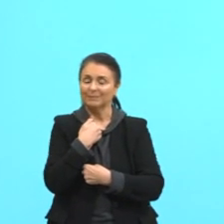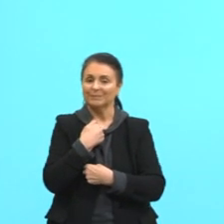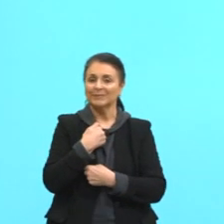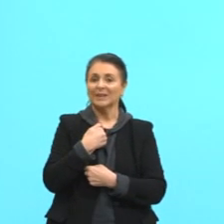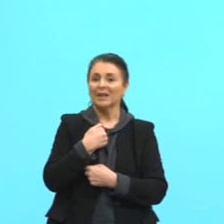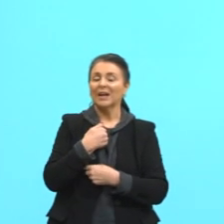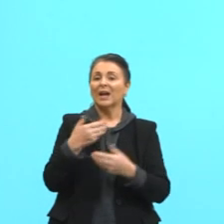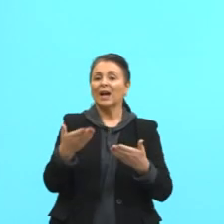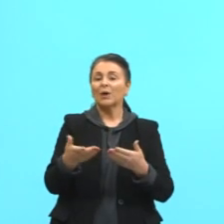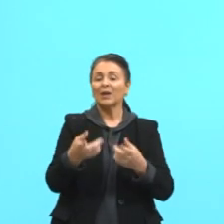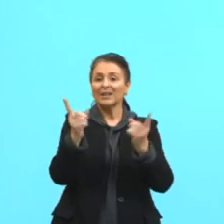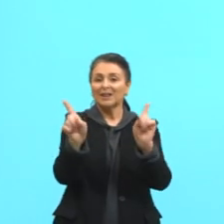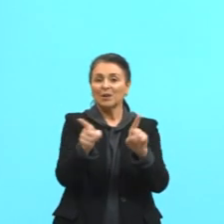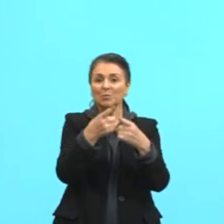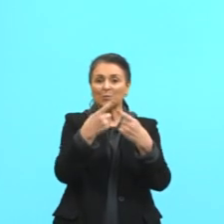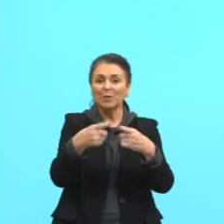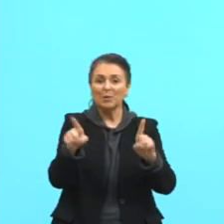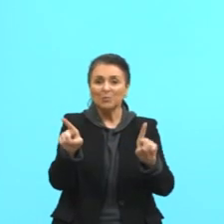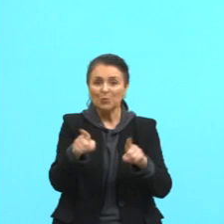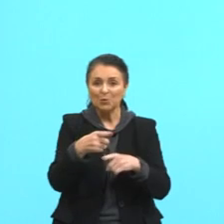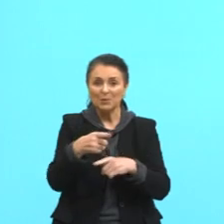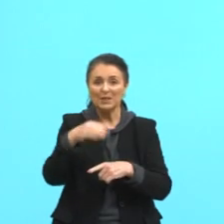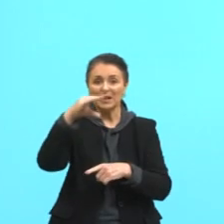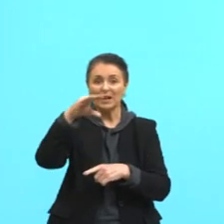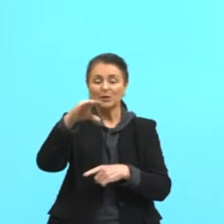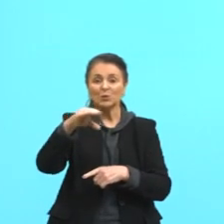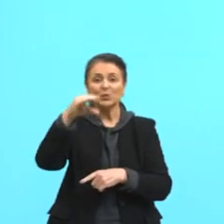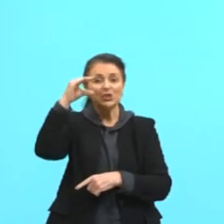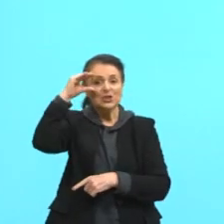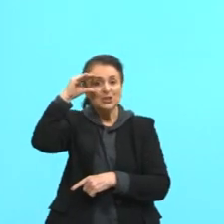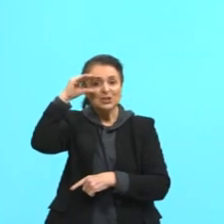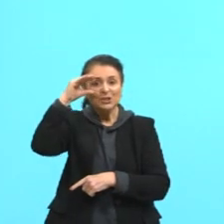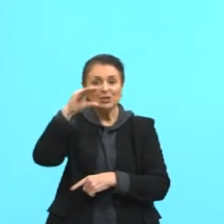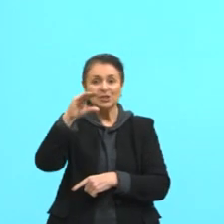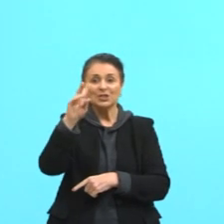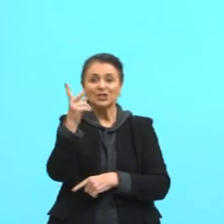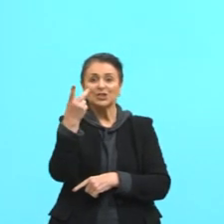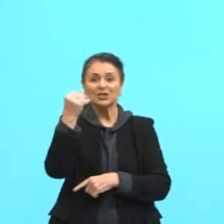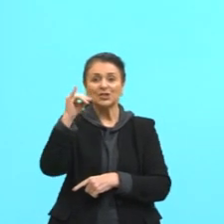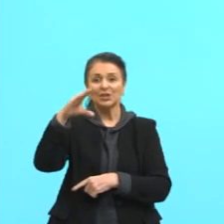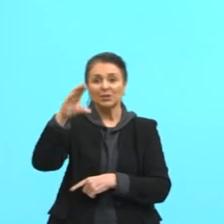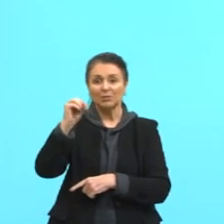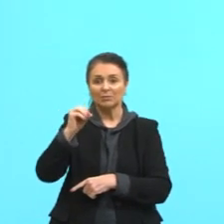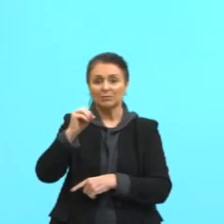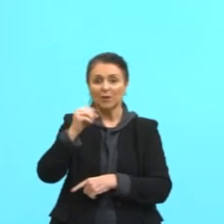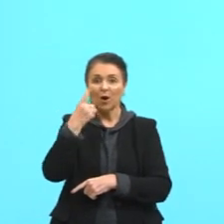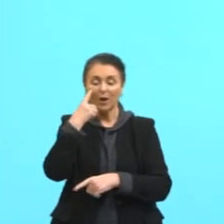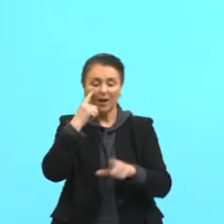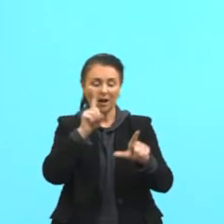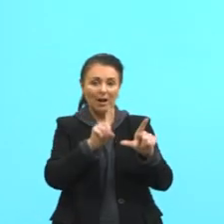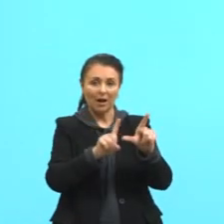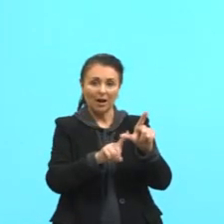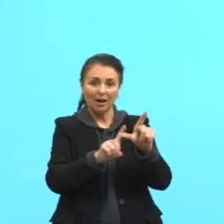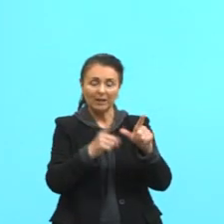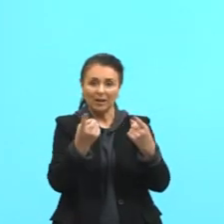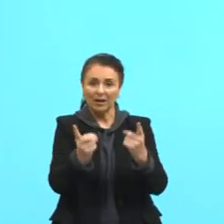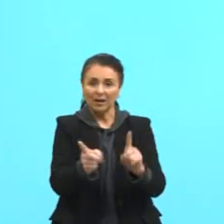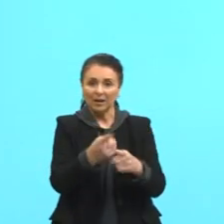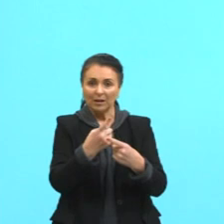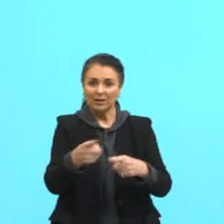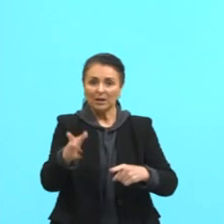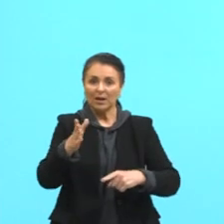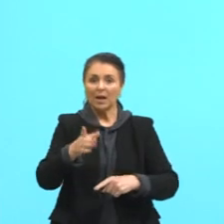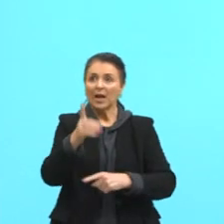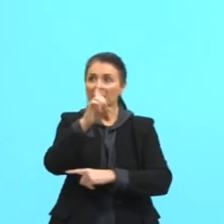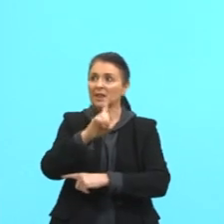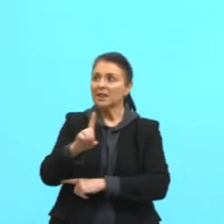Aqui na música do Chico, eu não vou ler a música toda, eu coloquei a letra aqui para vocês conhecerem, a música é Deus lhe